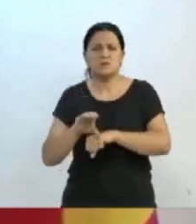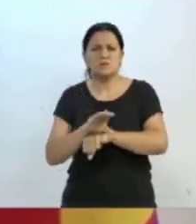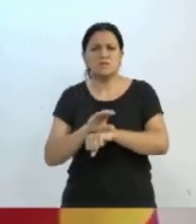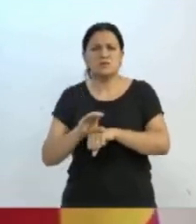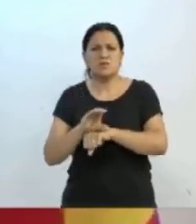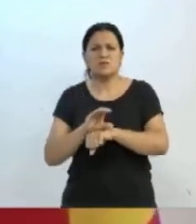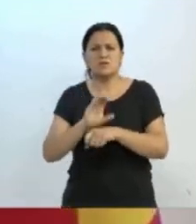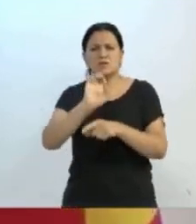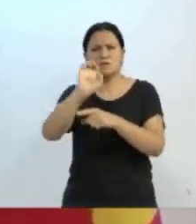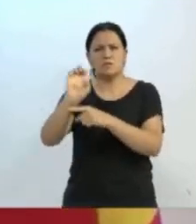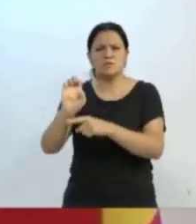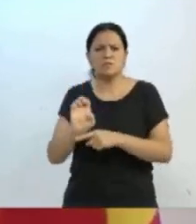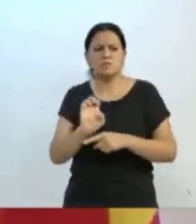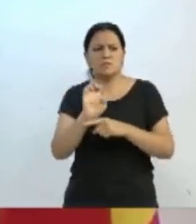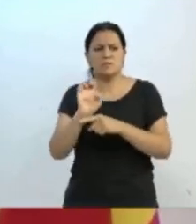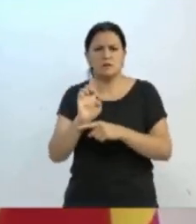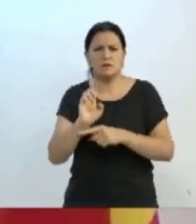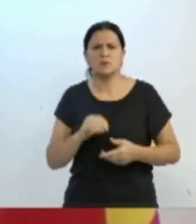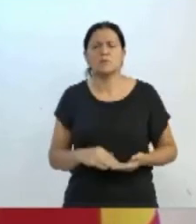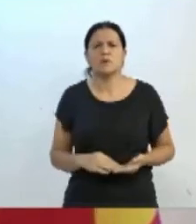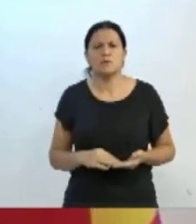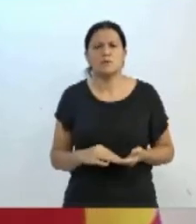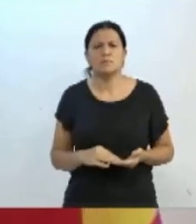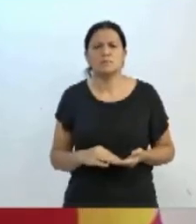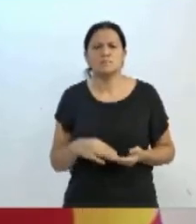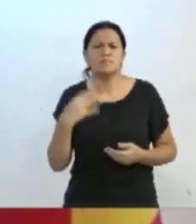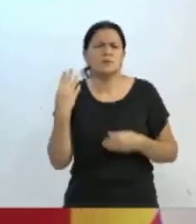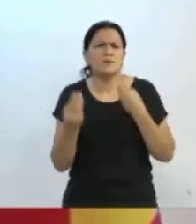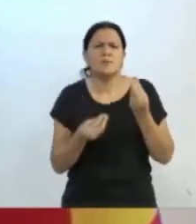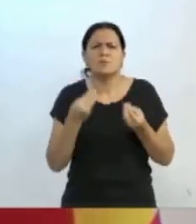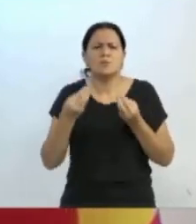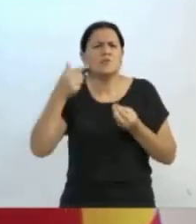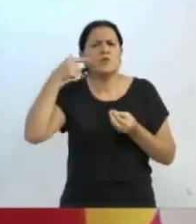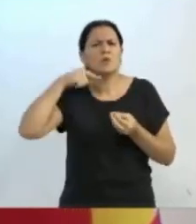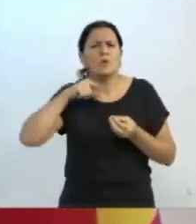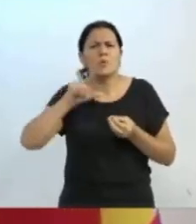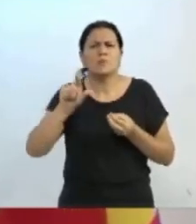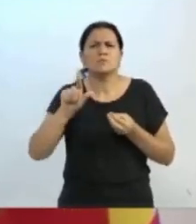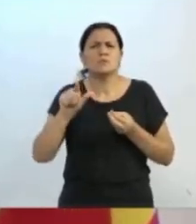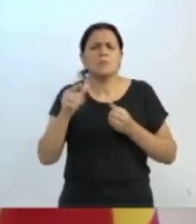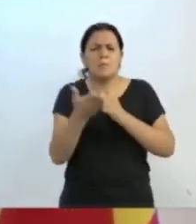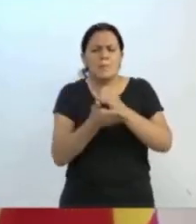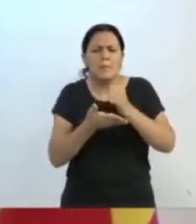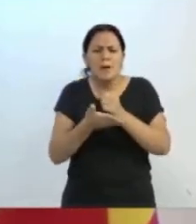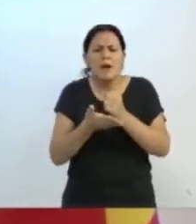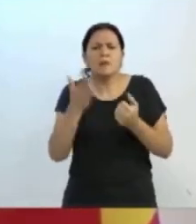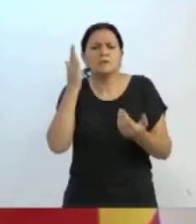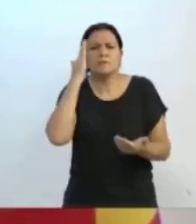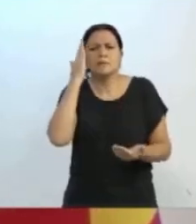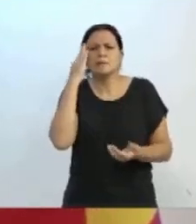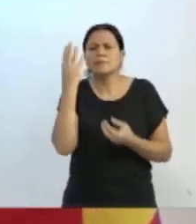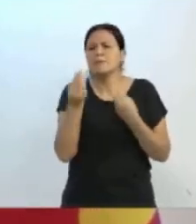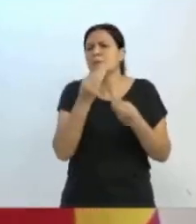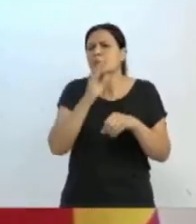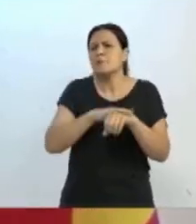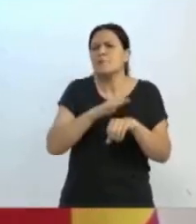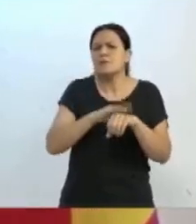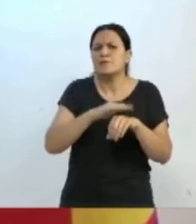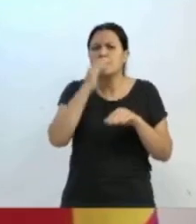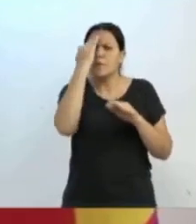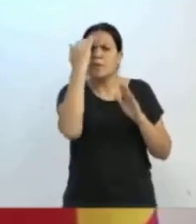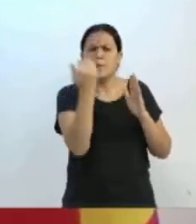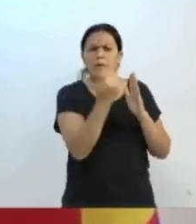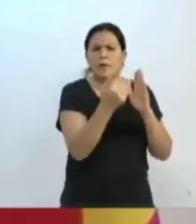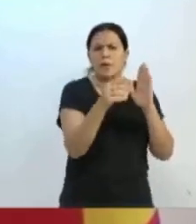Atualizada. E aí como é que nós vamos ter parâmetros para poder saber o que é legal ou ilegal?